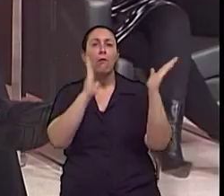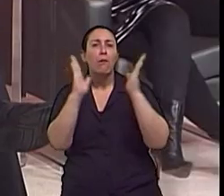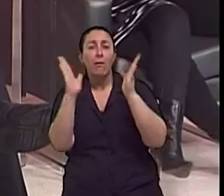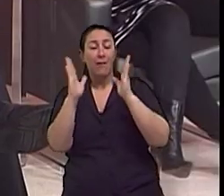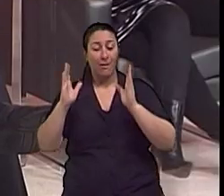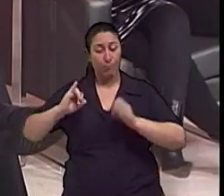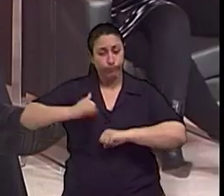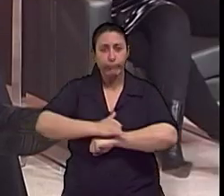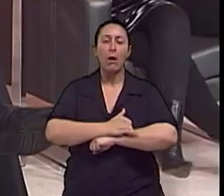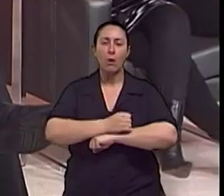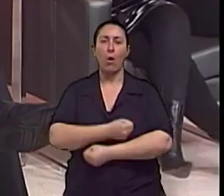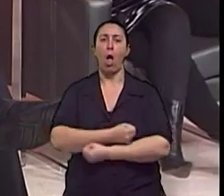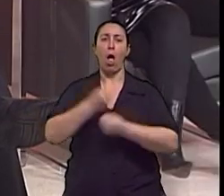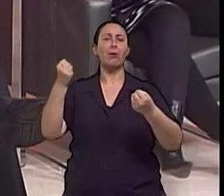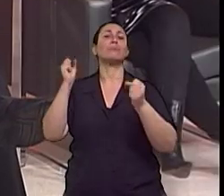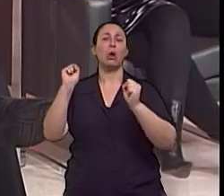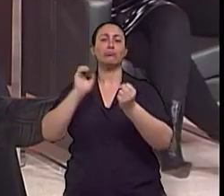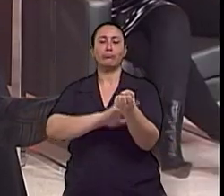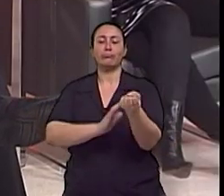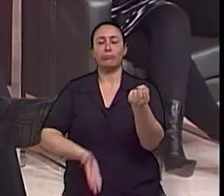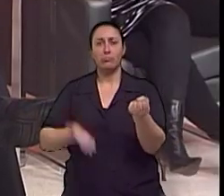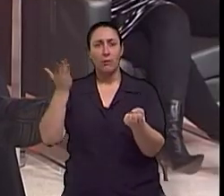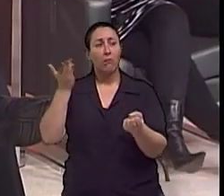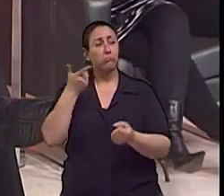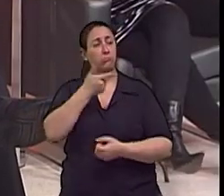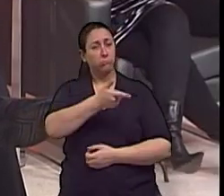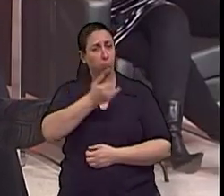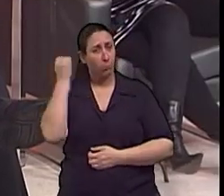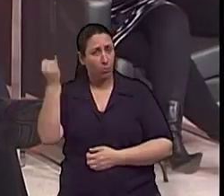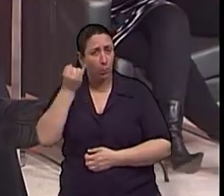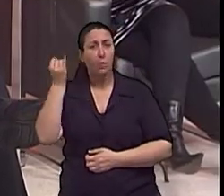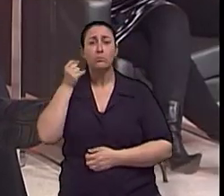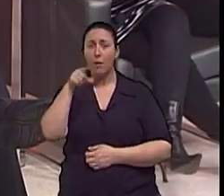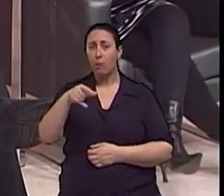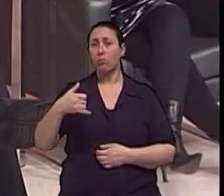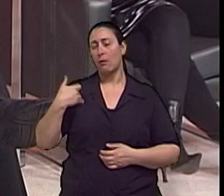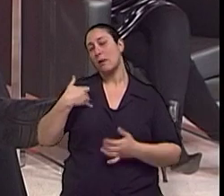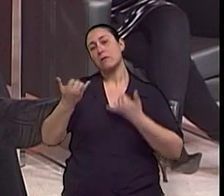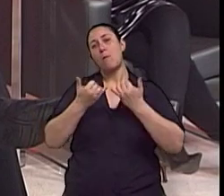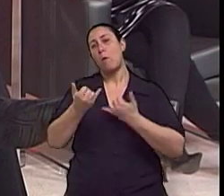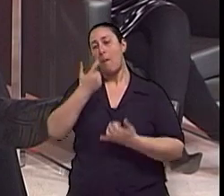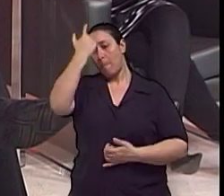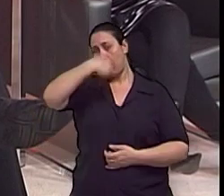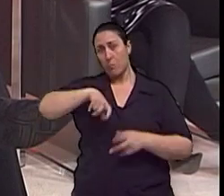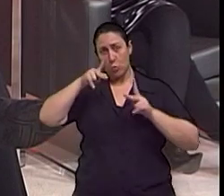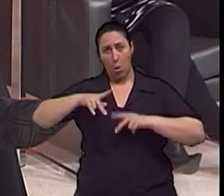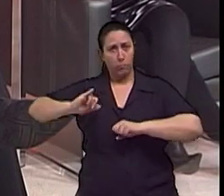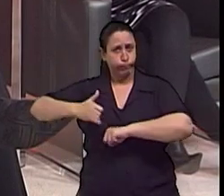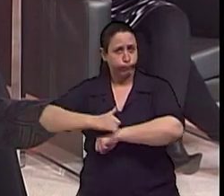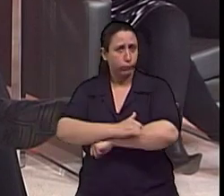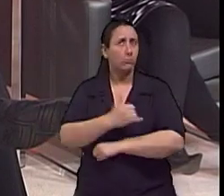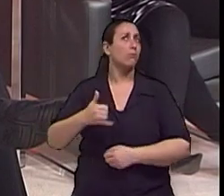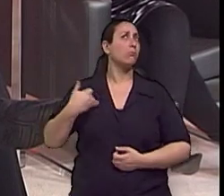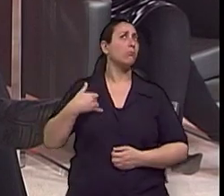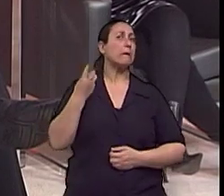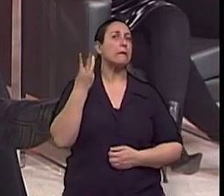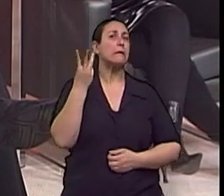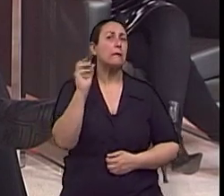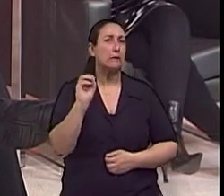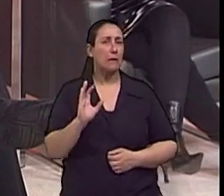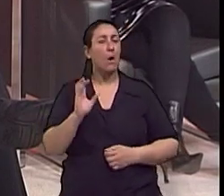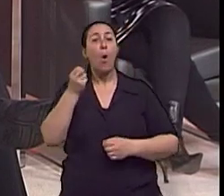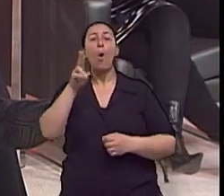fatores é muito importante de ser cuidado. Sim, exatamente. Então, um obeso com 30 anos ou com obesidade